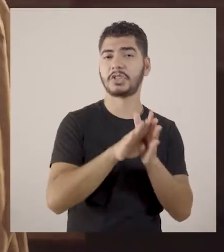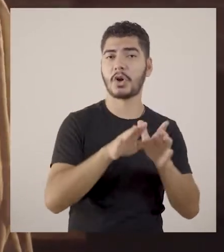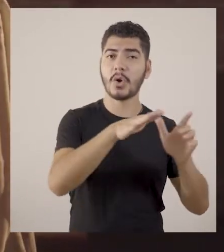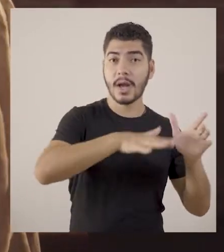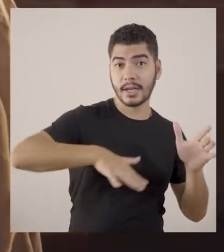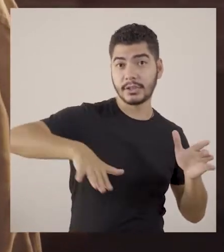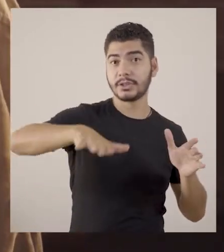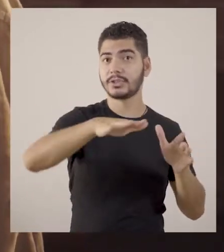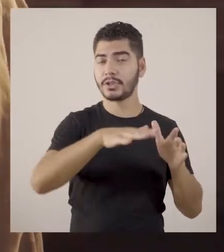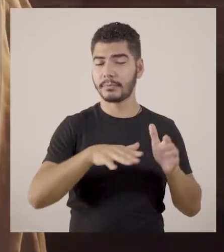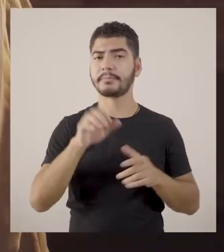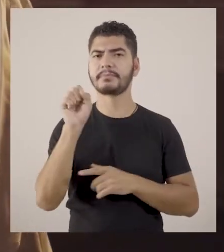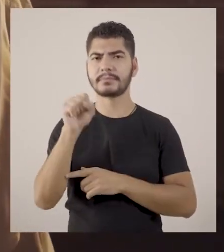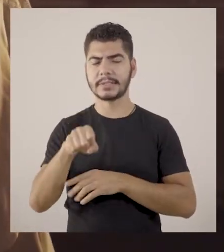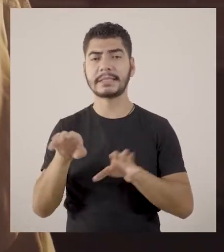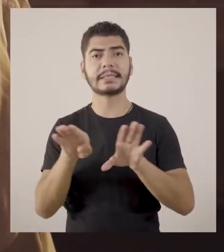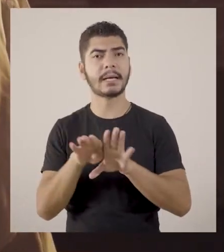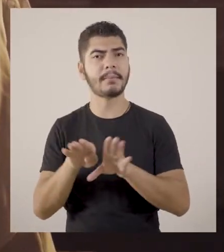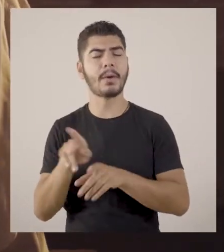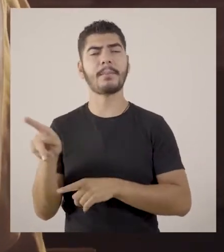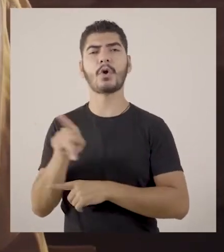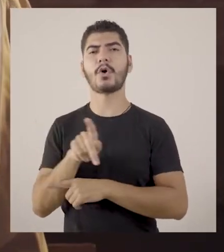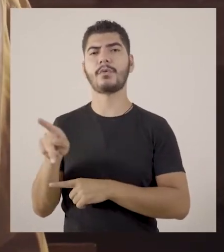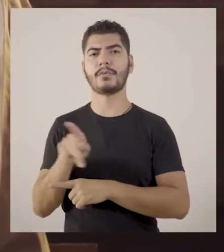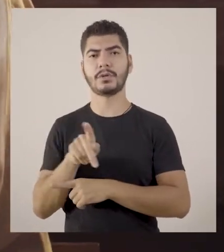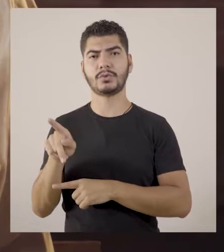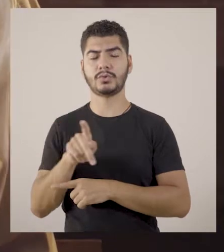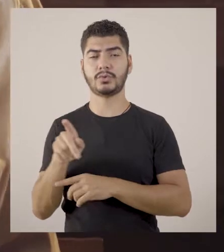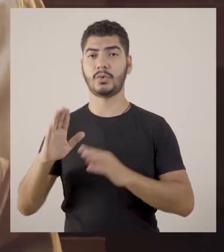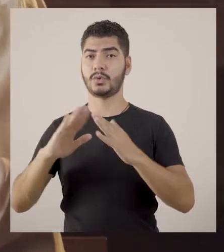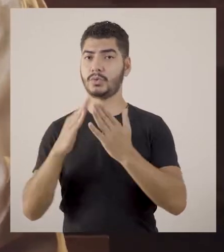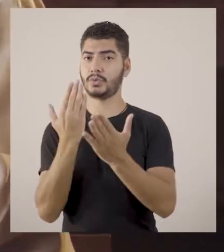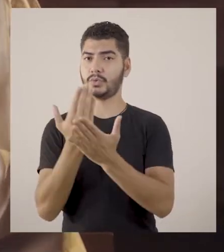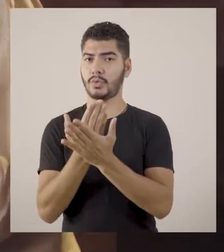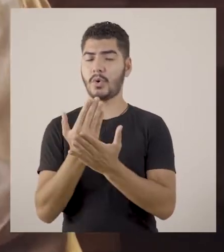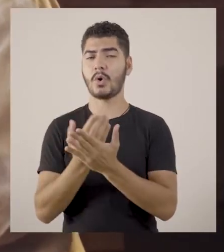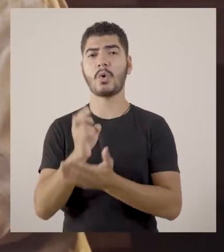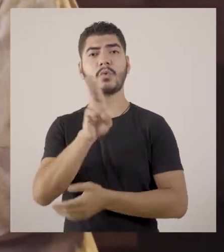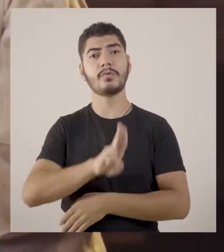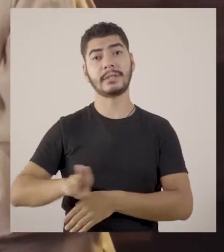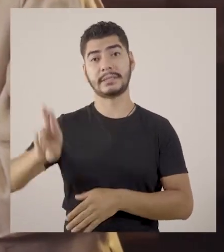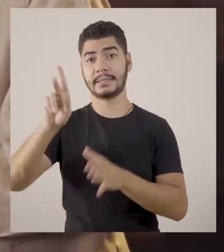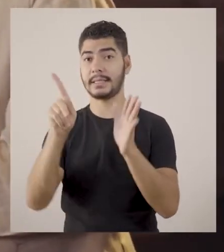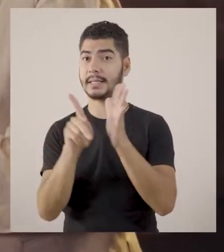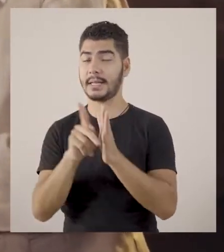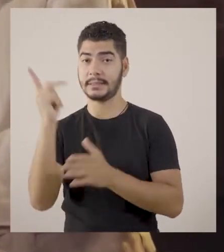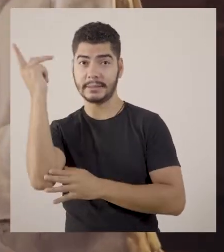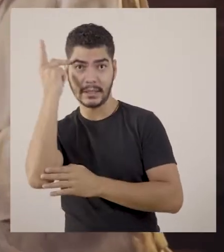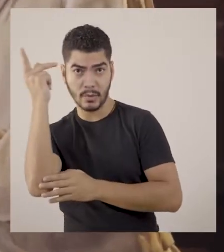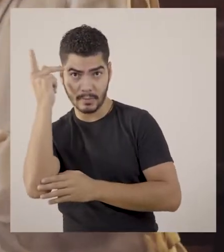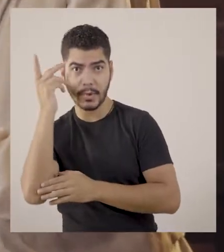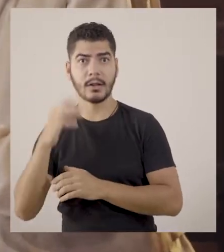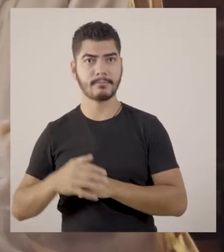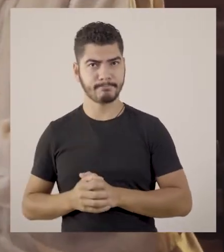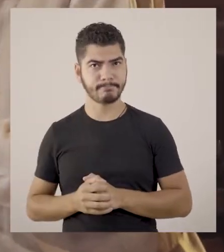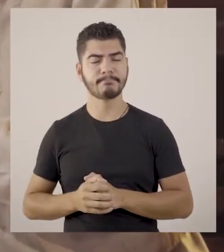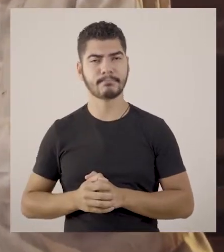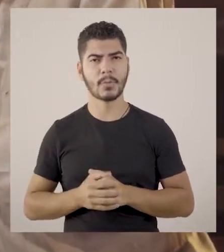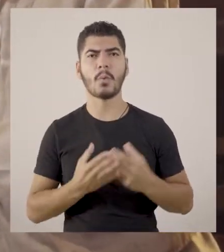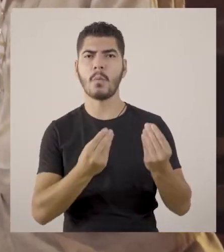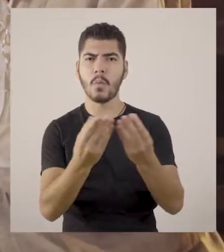maravilha! Sim, foi professor na Escola Politécnica da Universidade de São Paulo. Sabe,